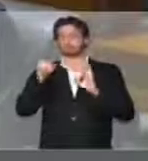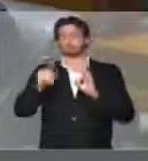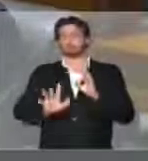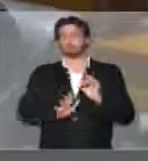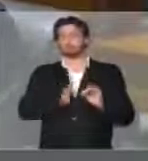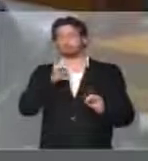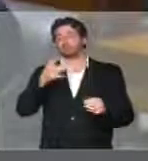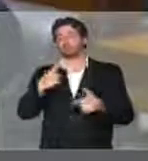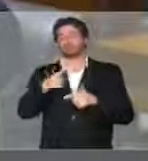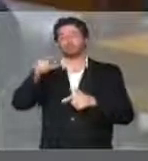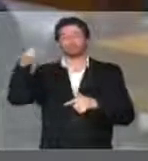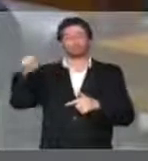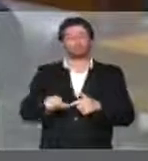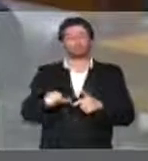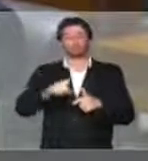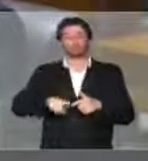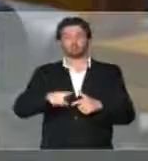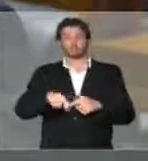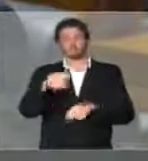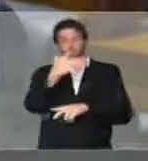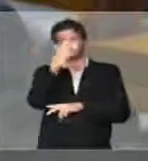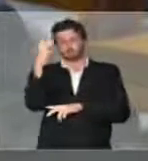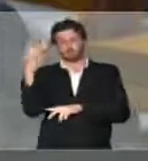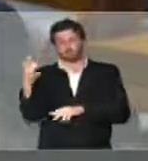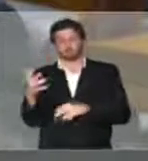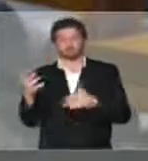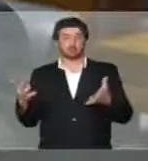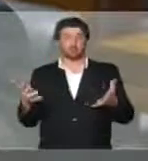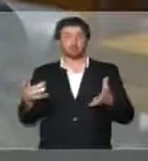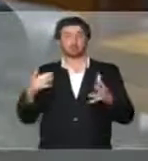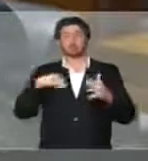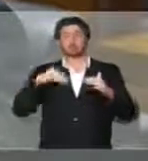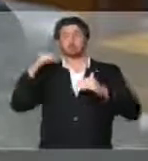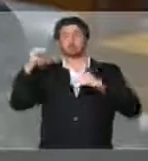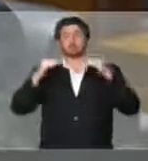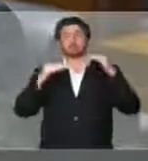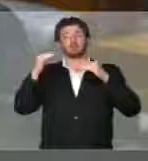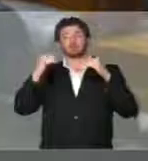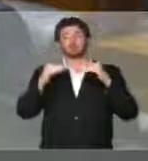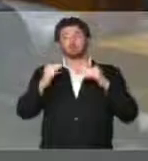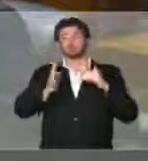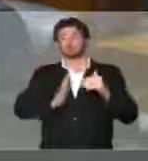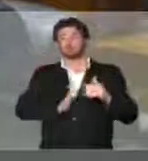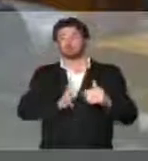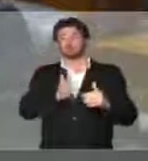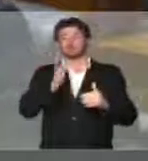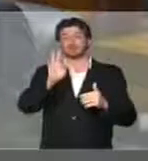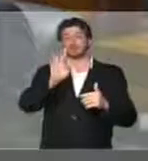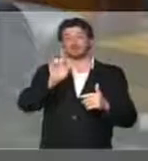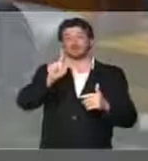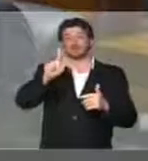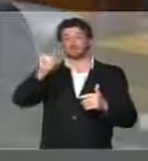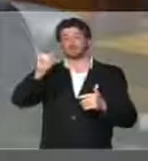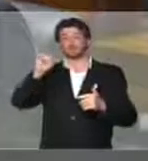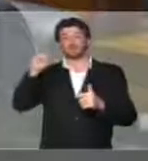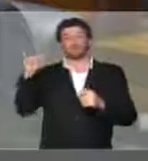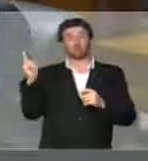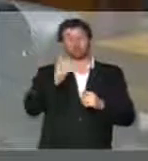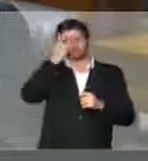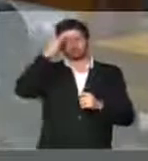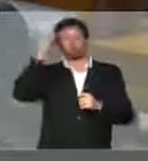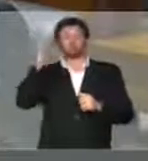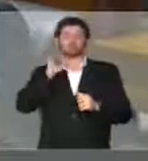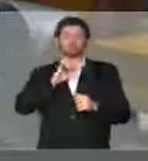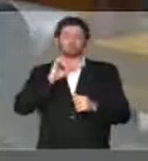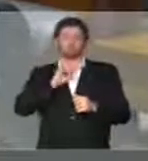mais terrível desastre ambiental e com proporções de uma tragédia para todos nós mineiros, para